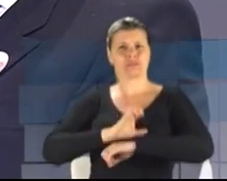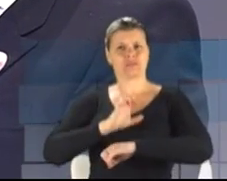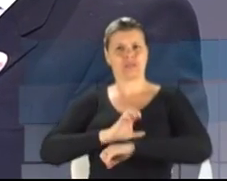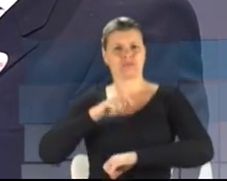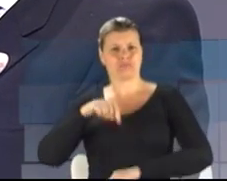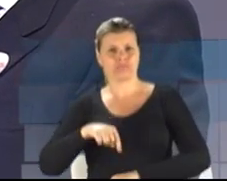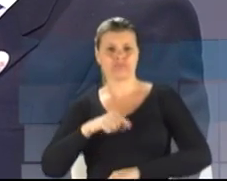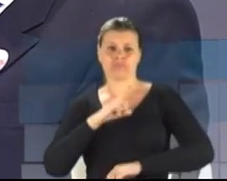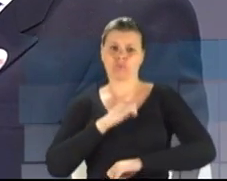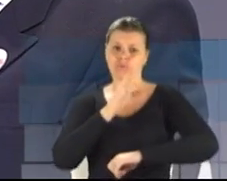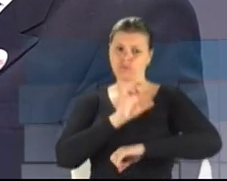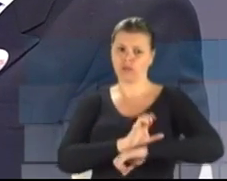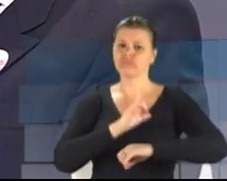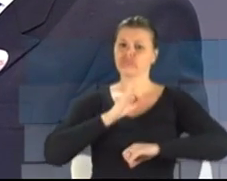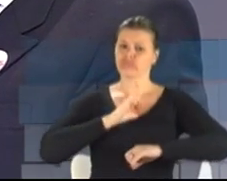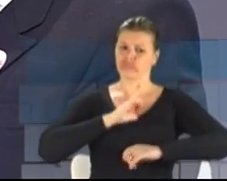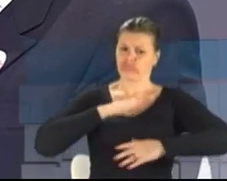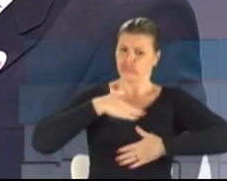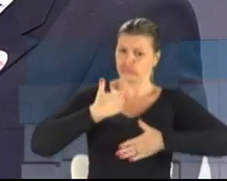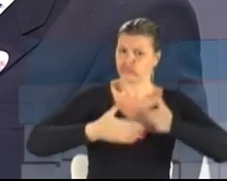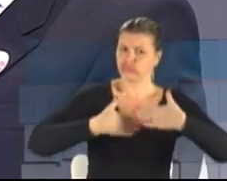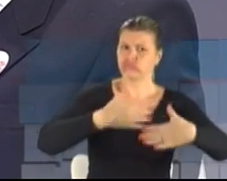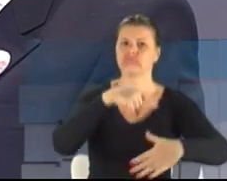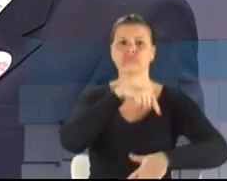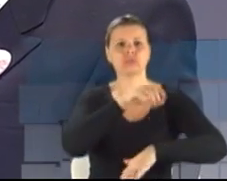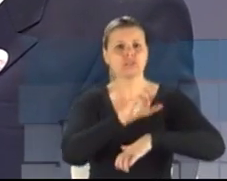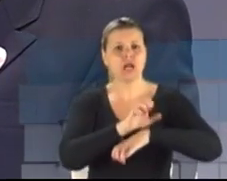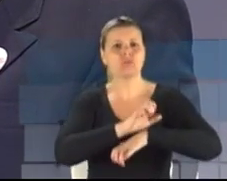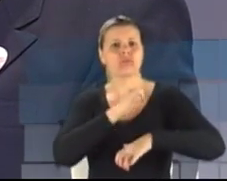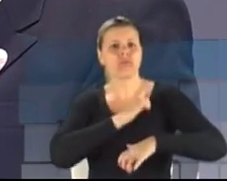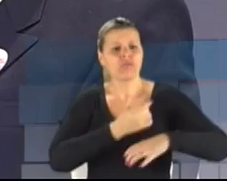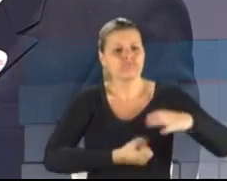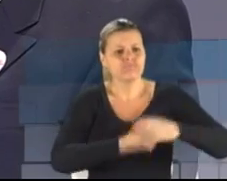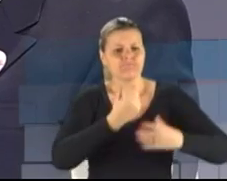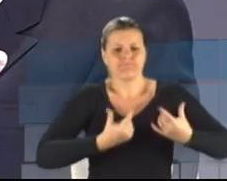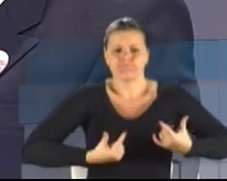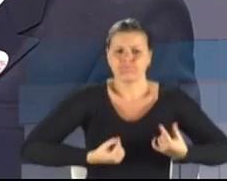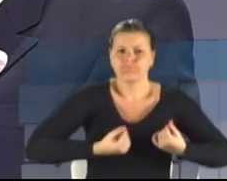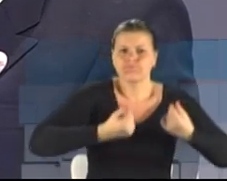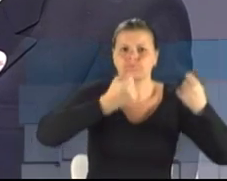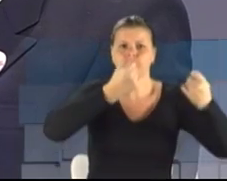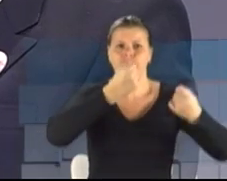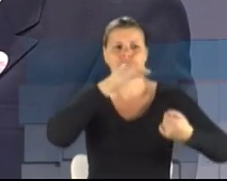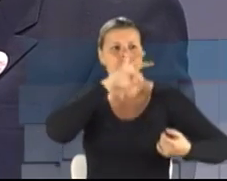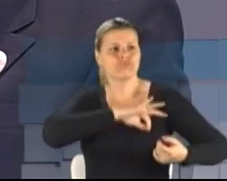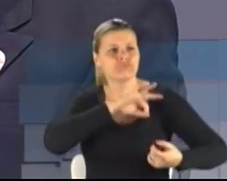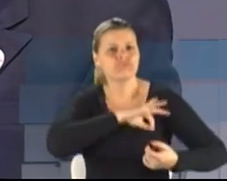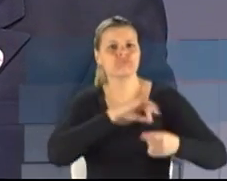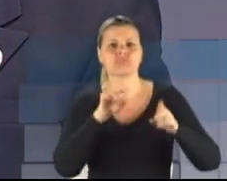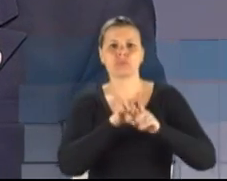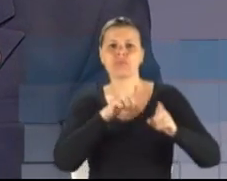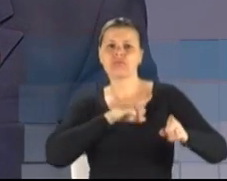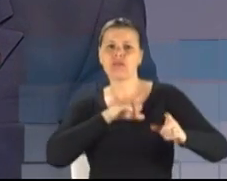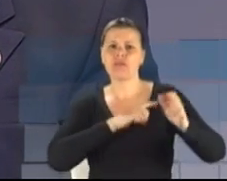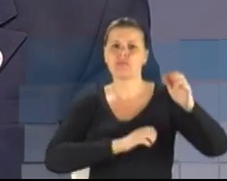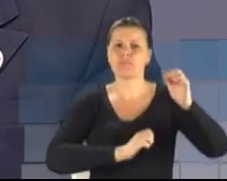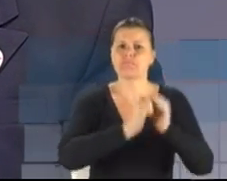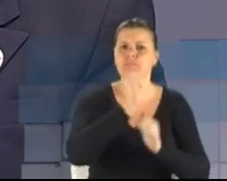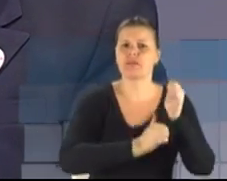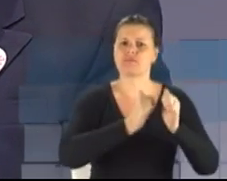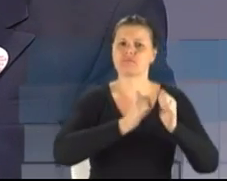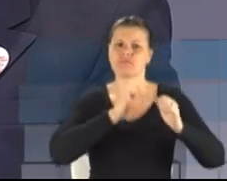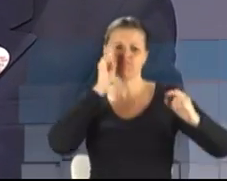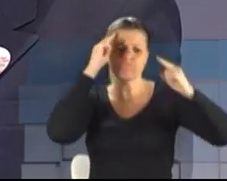anda, que funciona, o Estado que gera riqueza, renda, o Estado do empreendedorismo. E temos